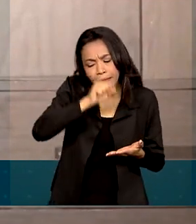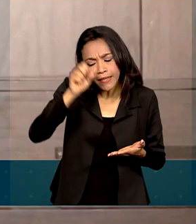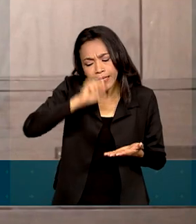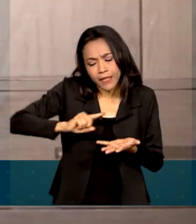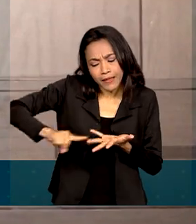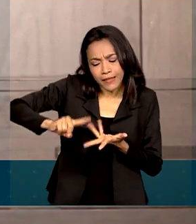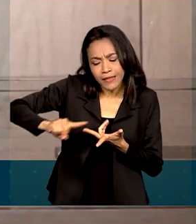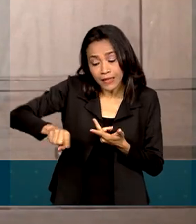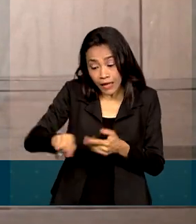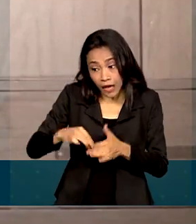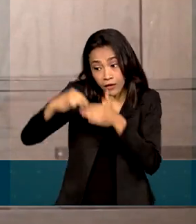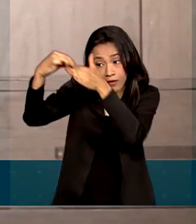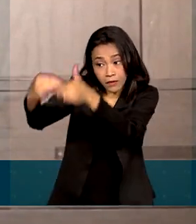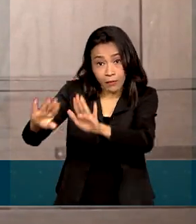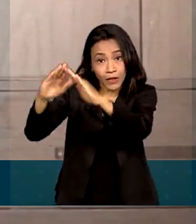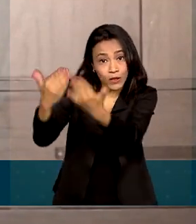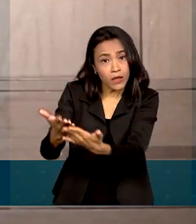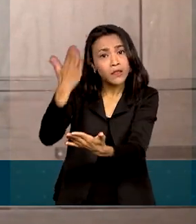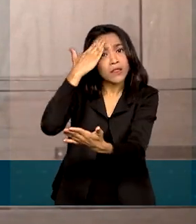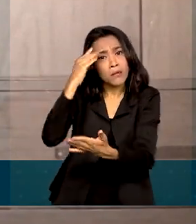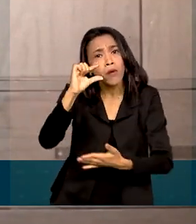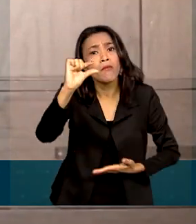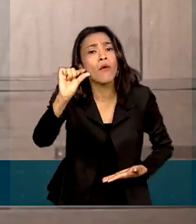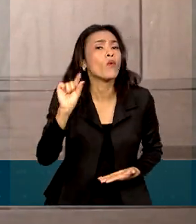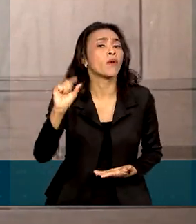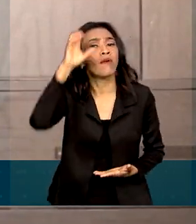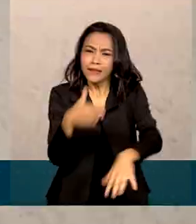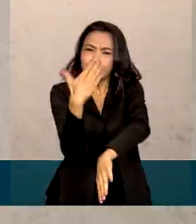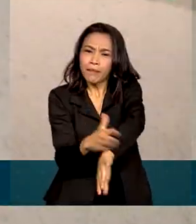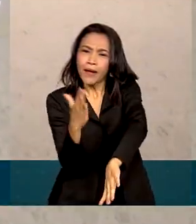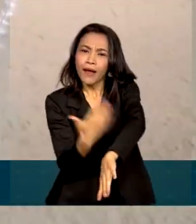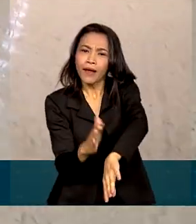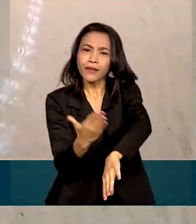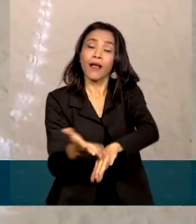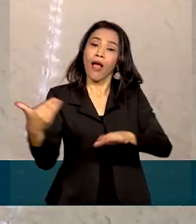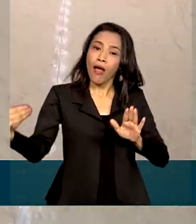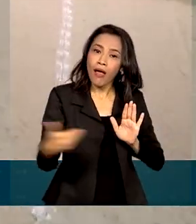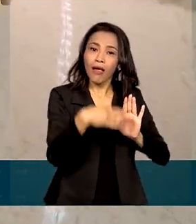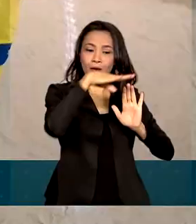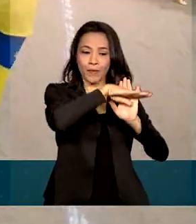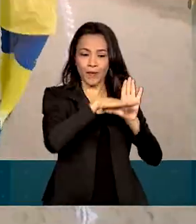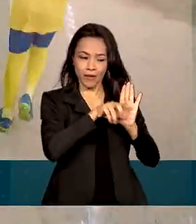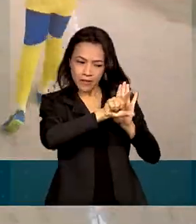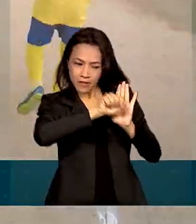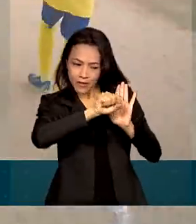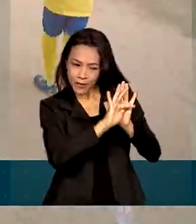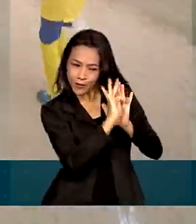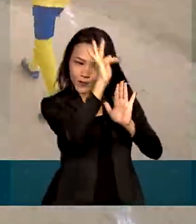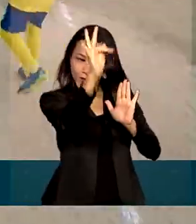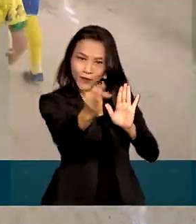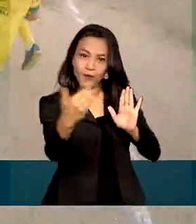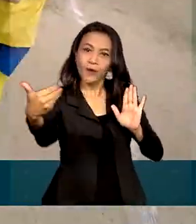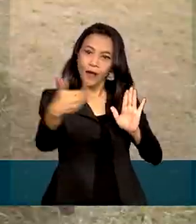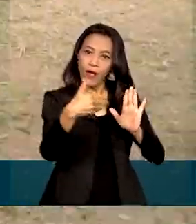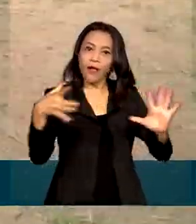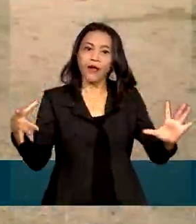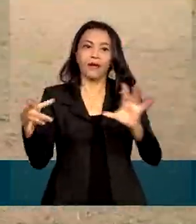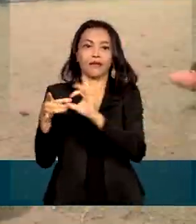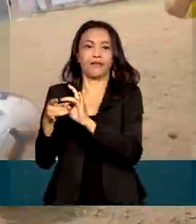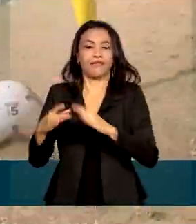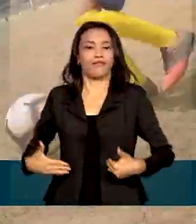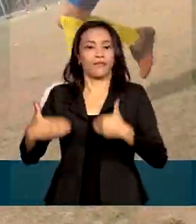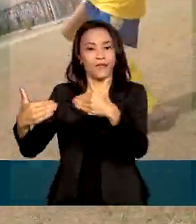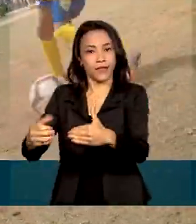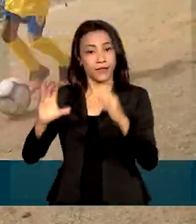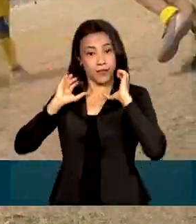as coisas, para quando for para a escolinha, já saberem um pouco do que vai aprender lá. O programa Seleções do Futuro, também do Ministério da Cidadania,